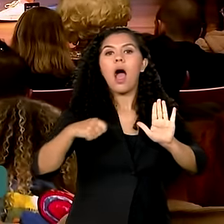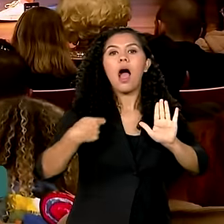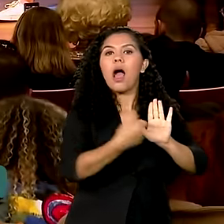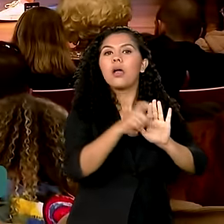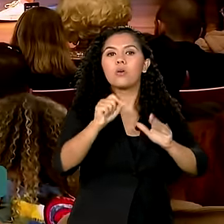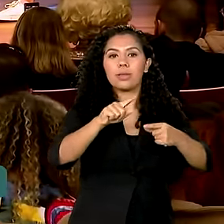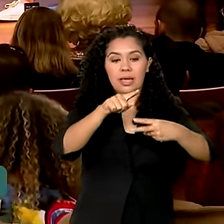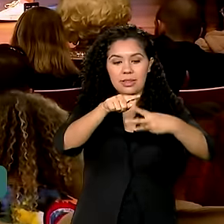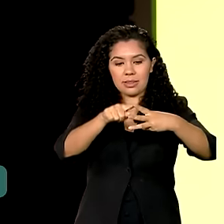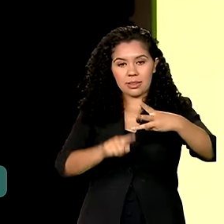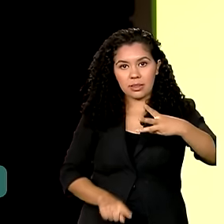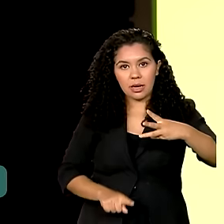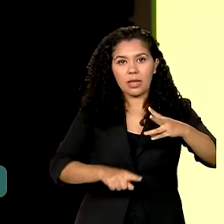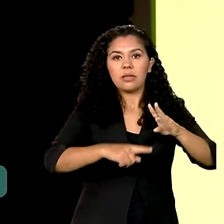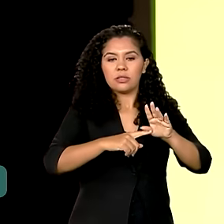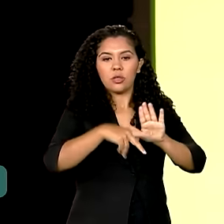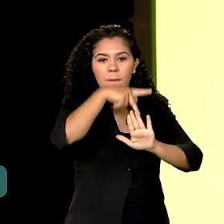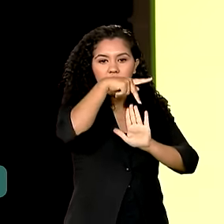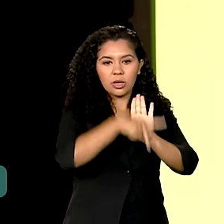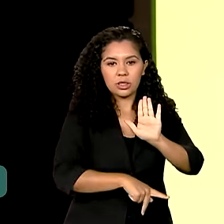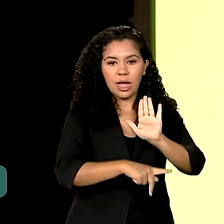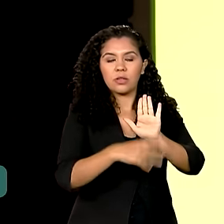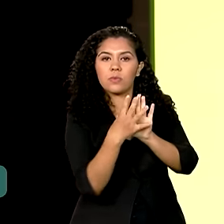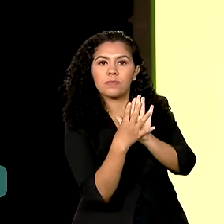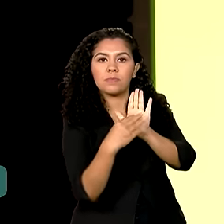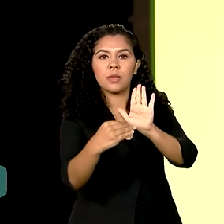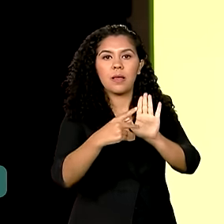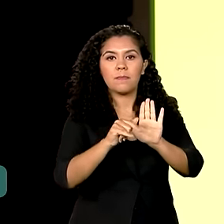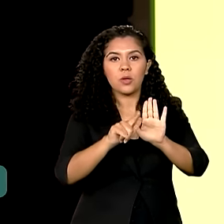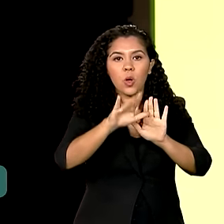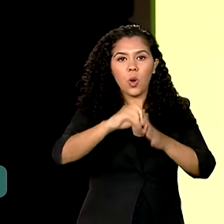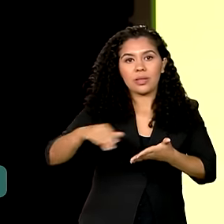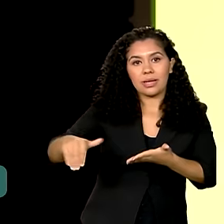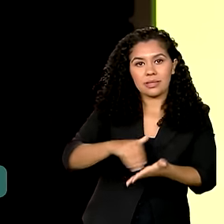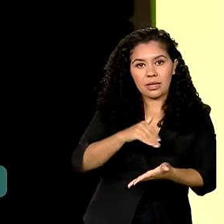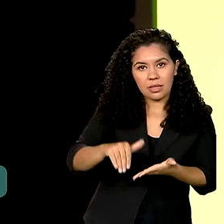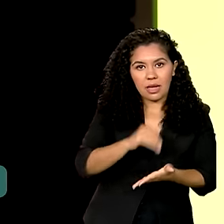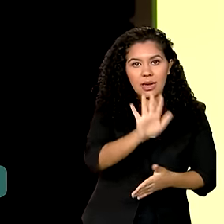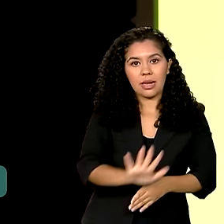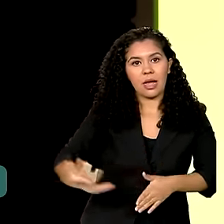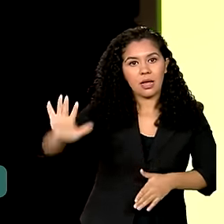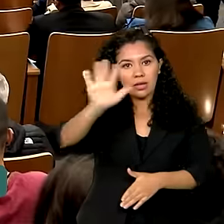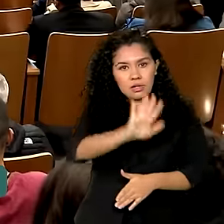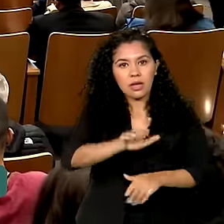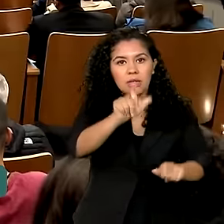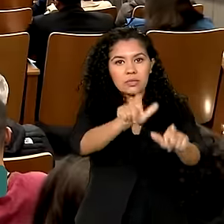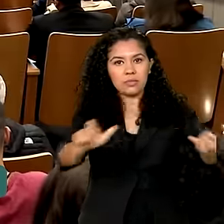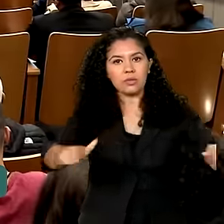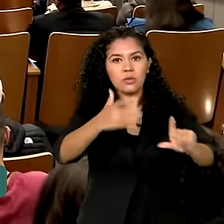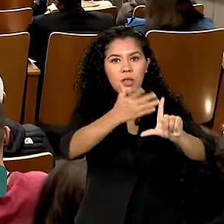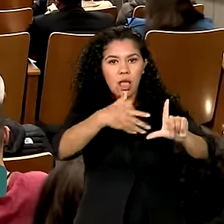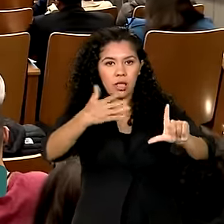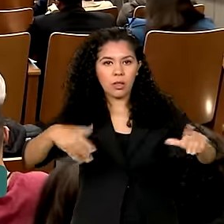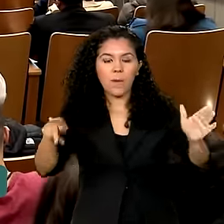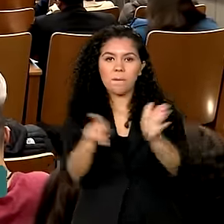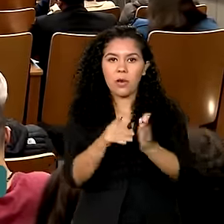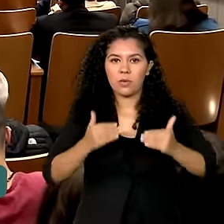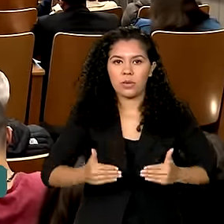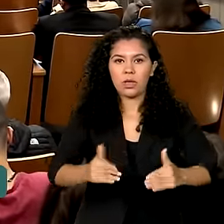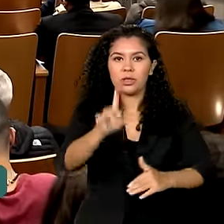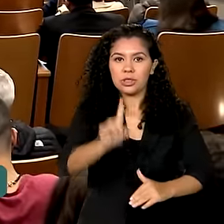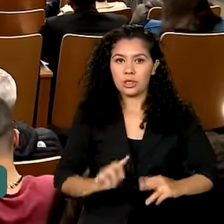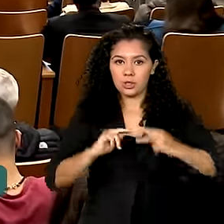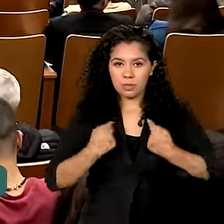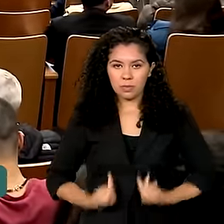projetos piloto da Secretaria Nacional dos Direitos das Pessoas LGBTQIA+, do Ministério dos Direitos